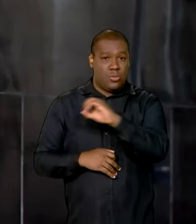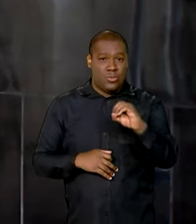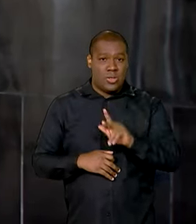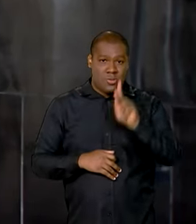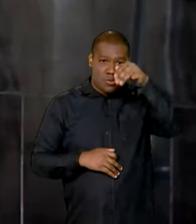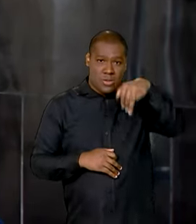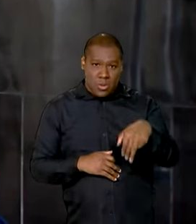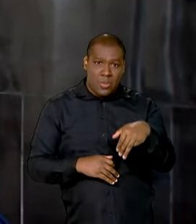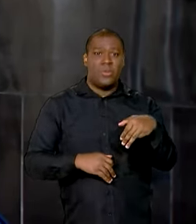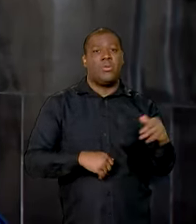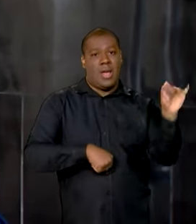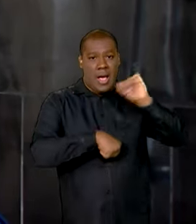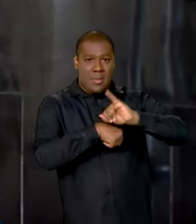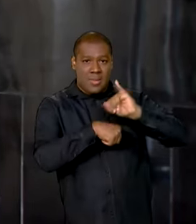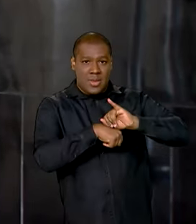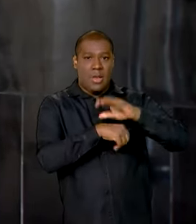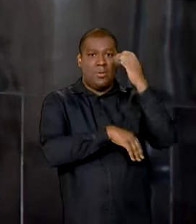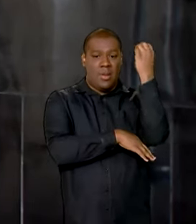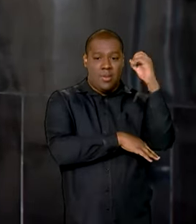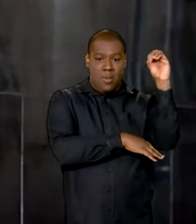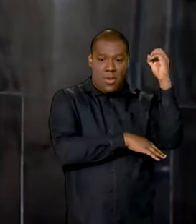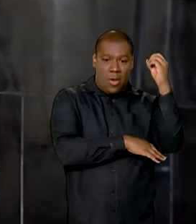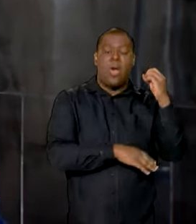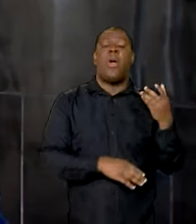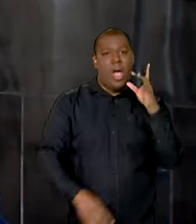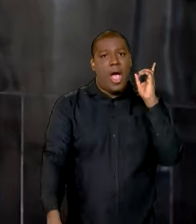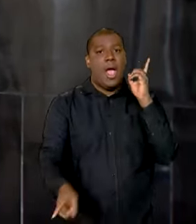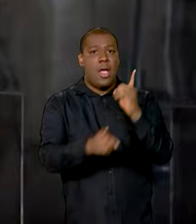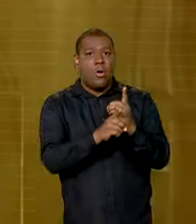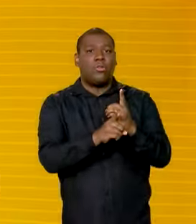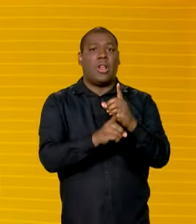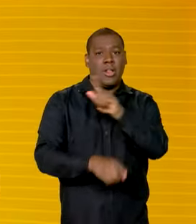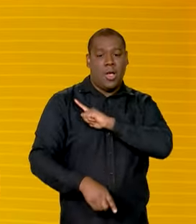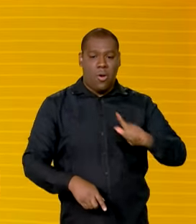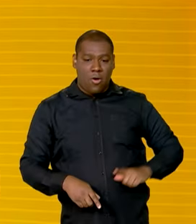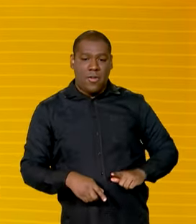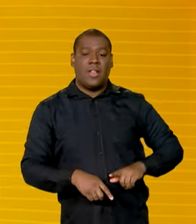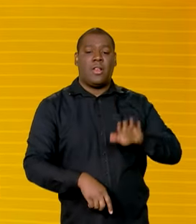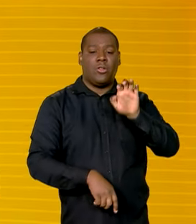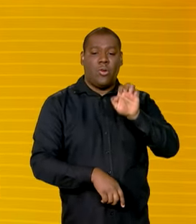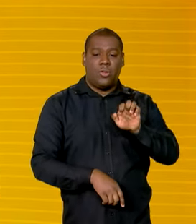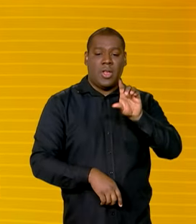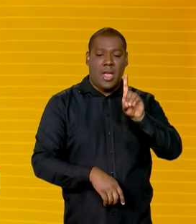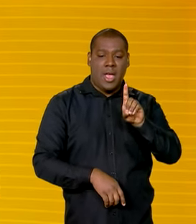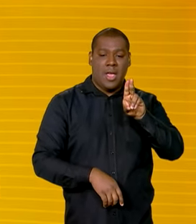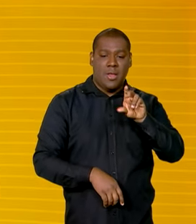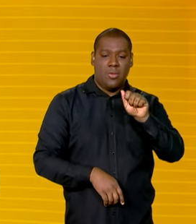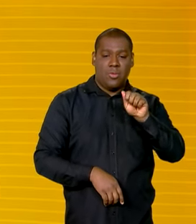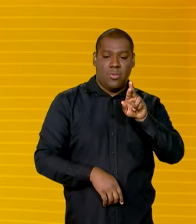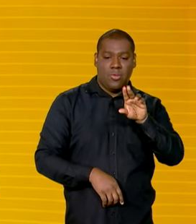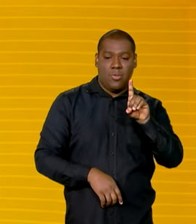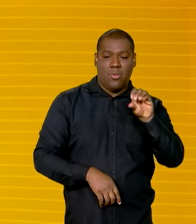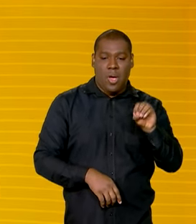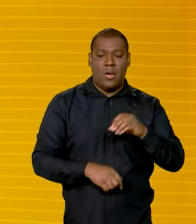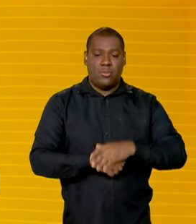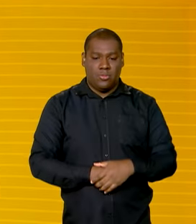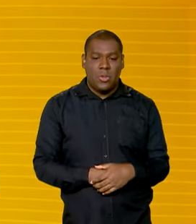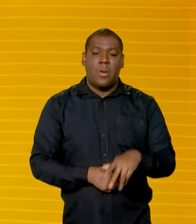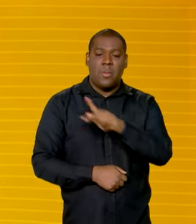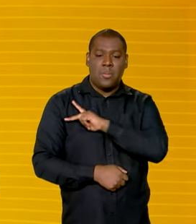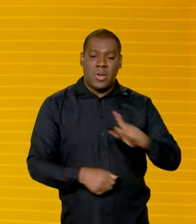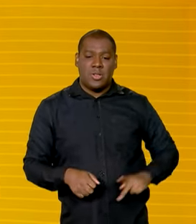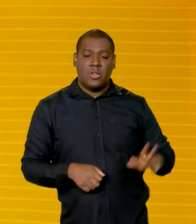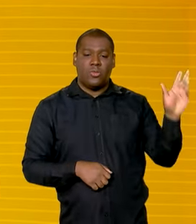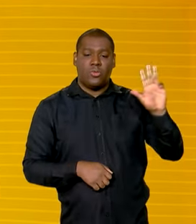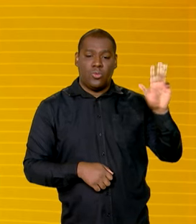o governador do Estado, o Eduardo Leite, e também com outras autoridades na base aérea de Santa Maria. E além do presidente Lula, também estão nessa